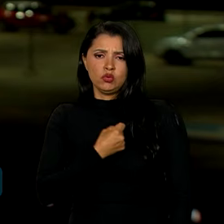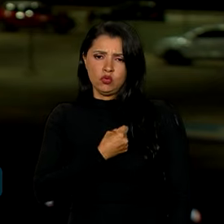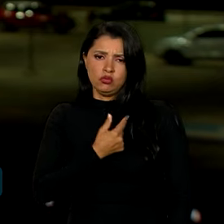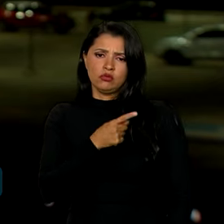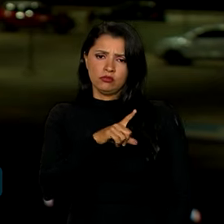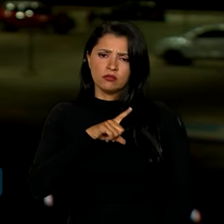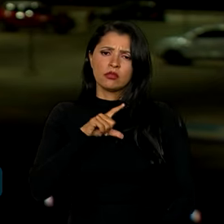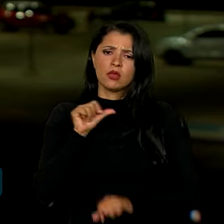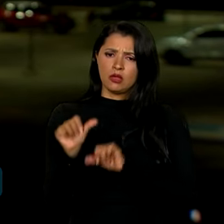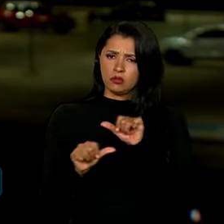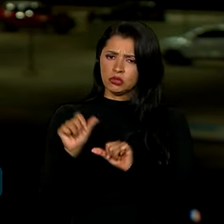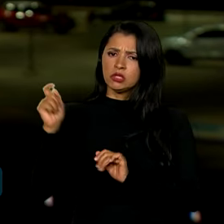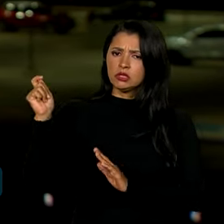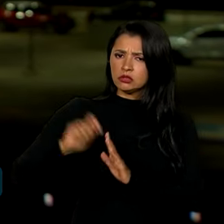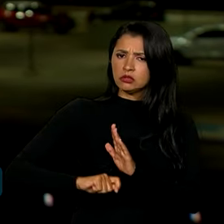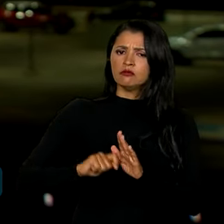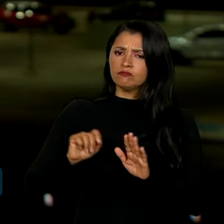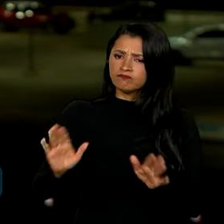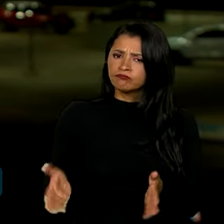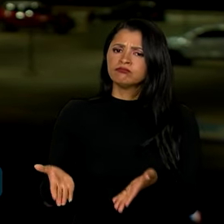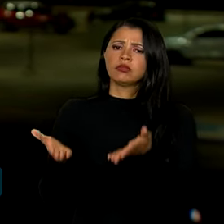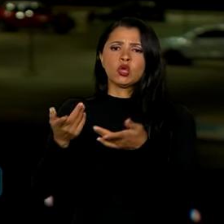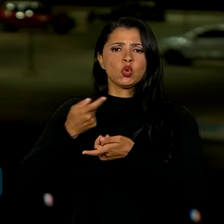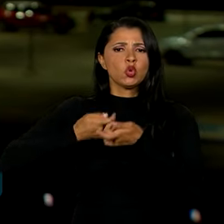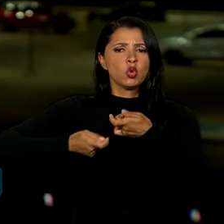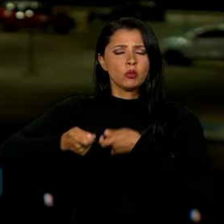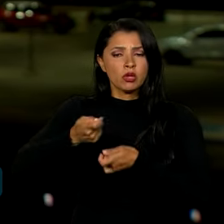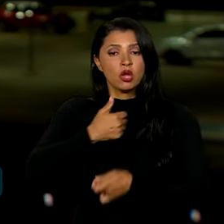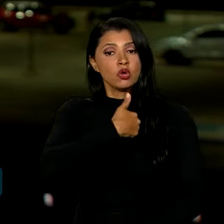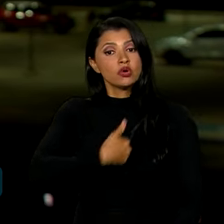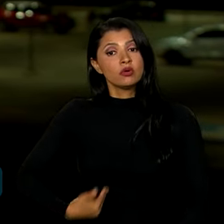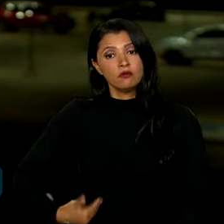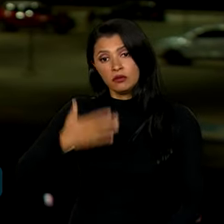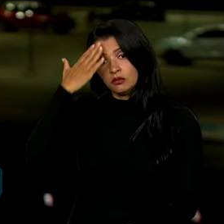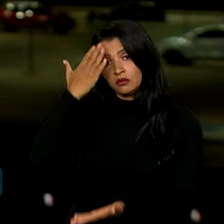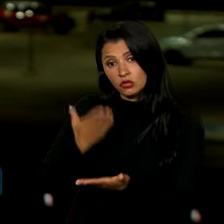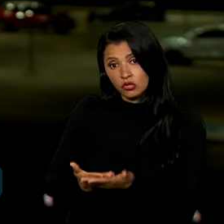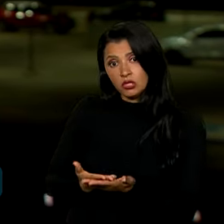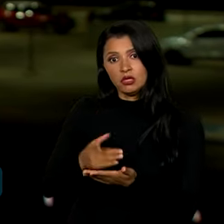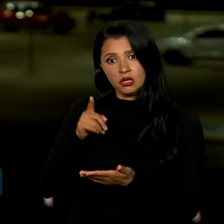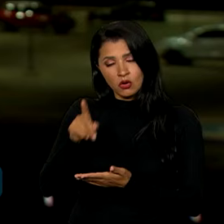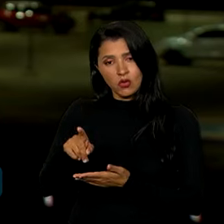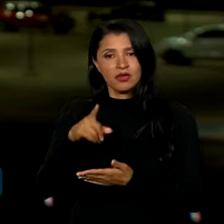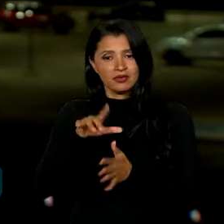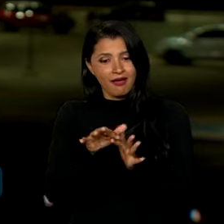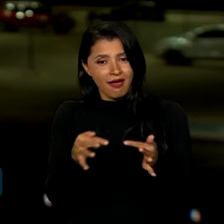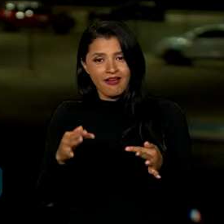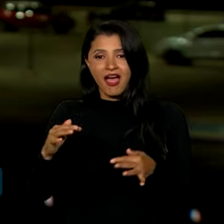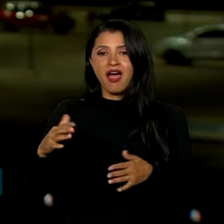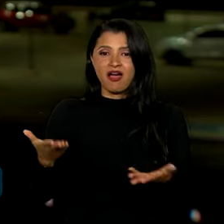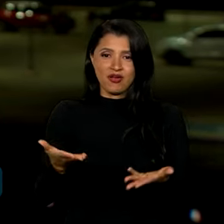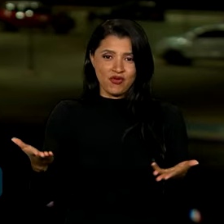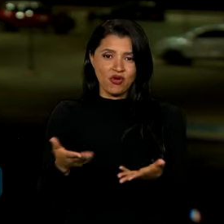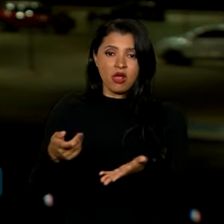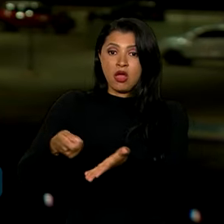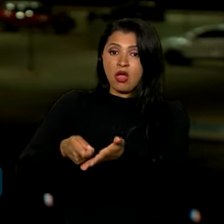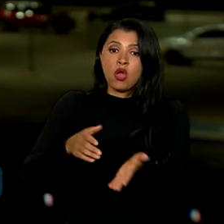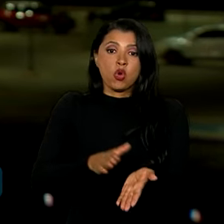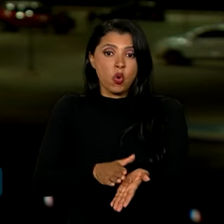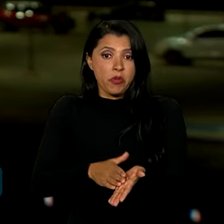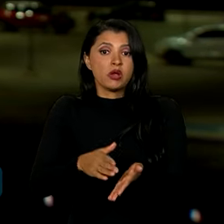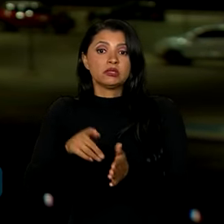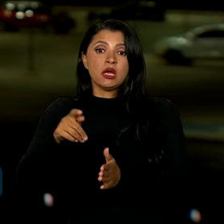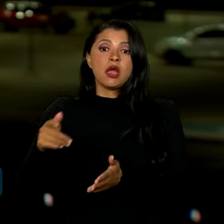tributária deve impulsionar a economia. O governo acredita, né, que com essa simplificação da cobrança de